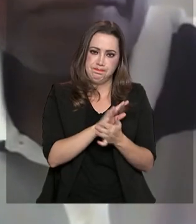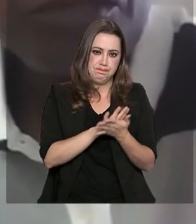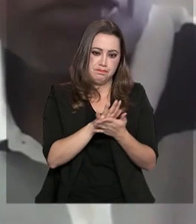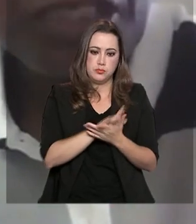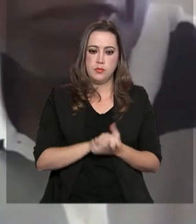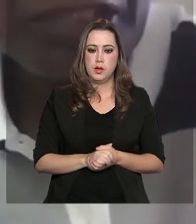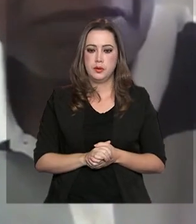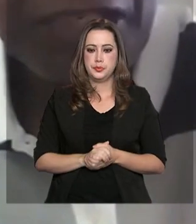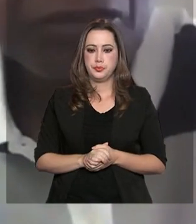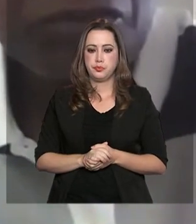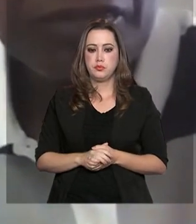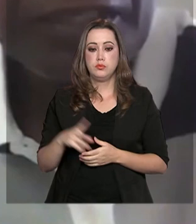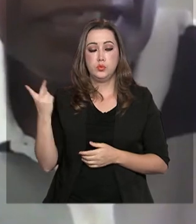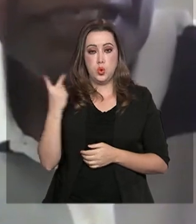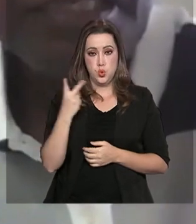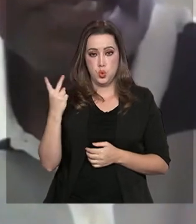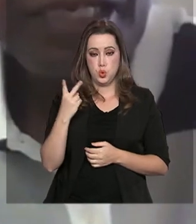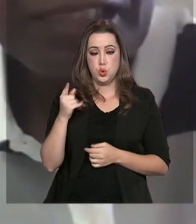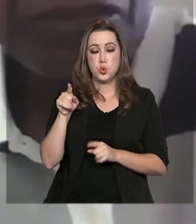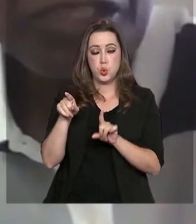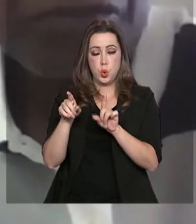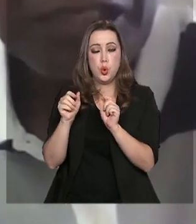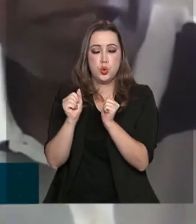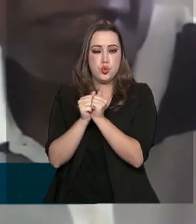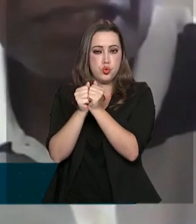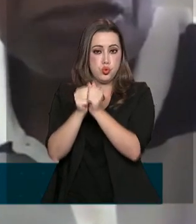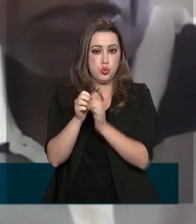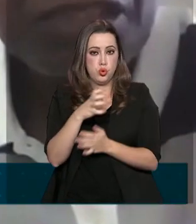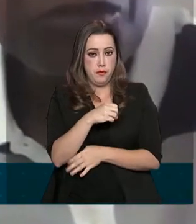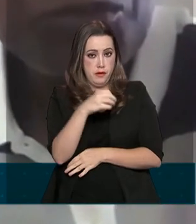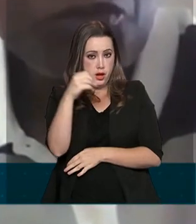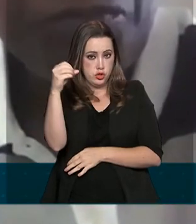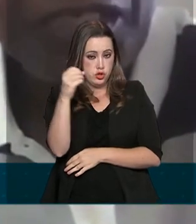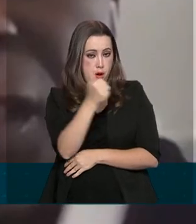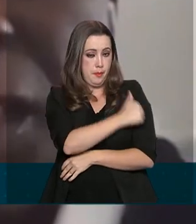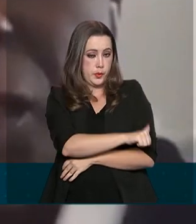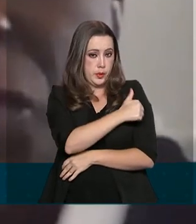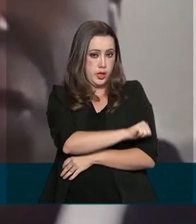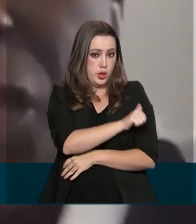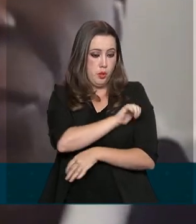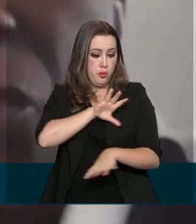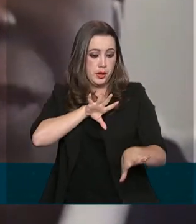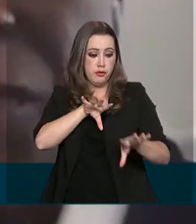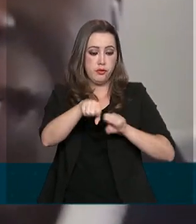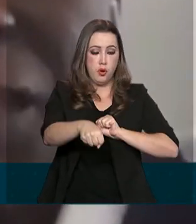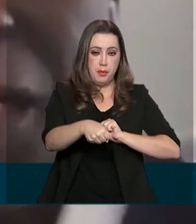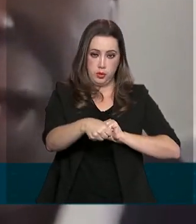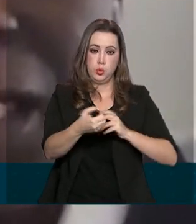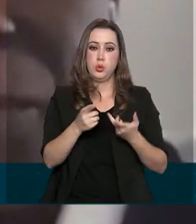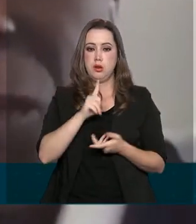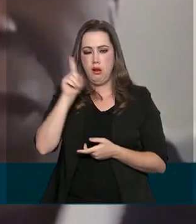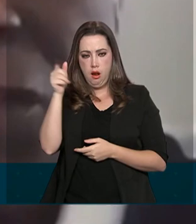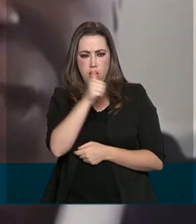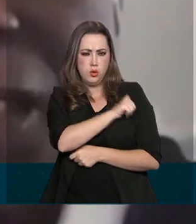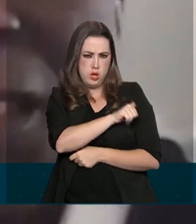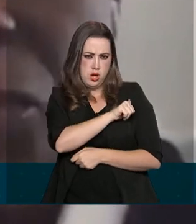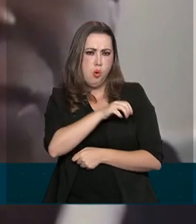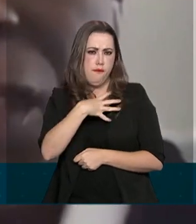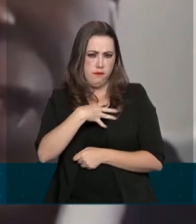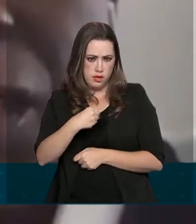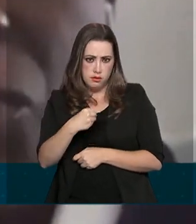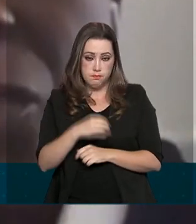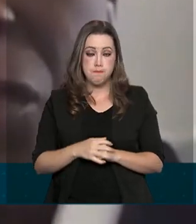O Amauri ia para o Rio de Janeiro com a esposa, para a formatura da filha, mas desistiu de viajar e conseguiu